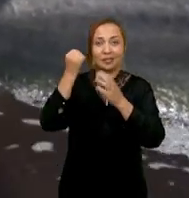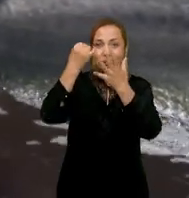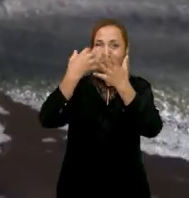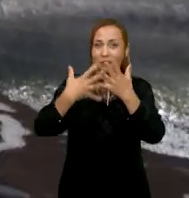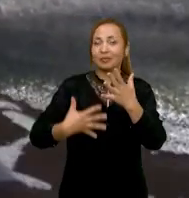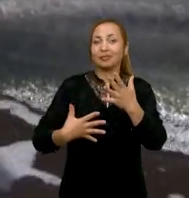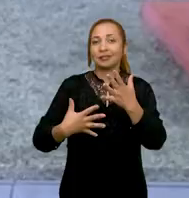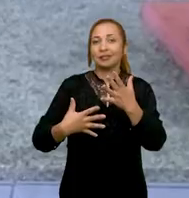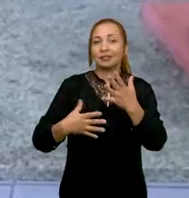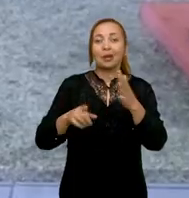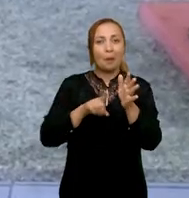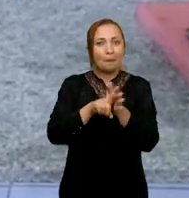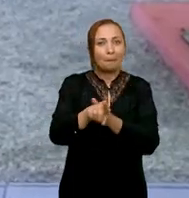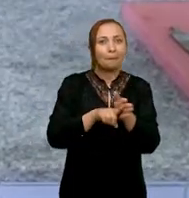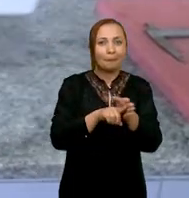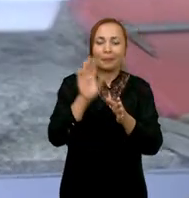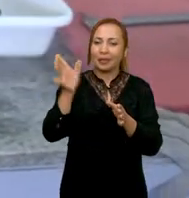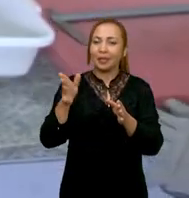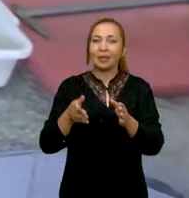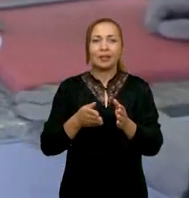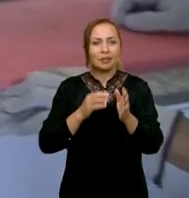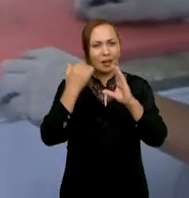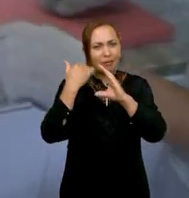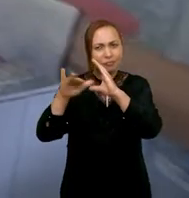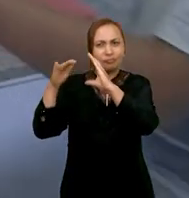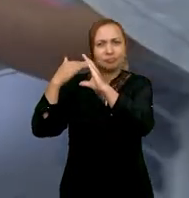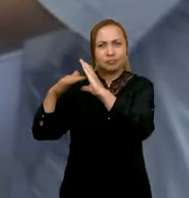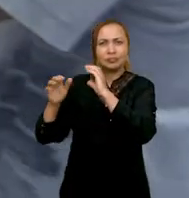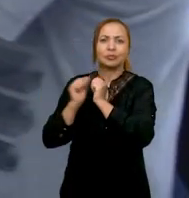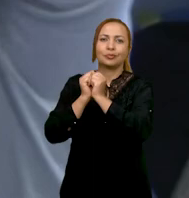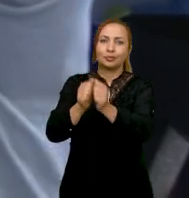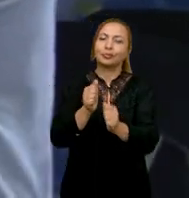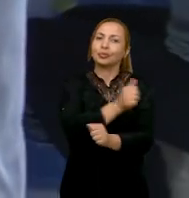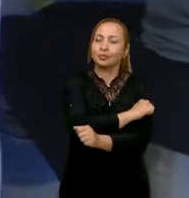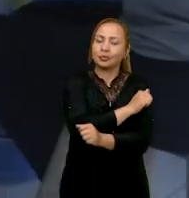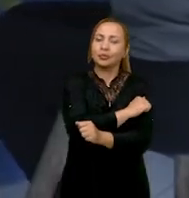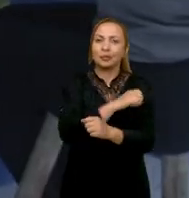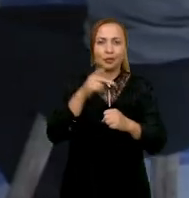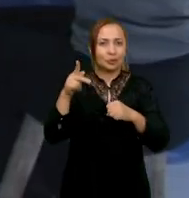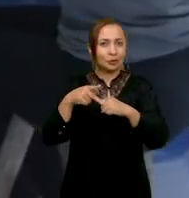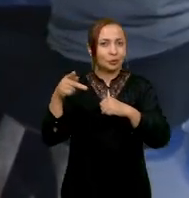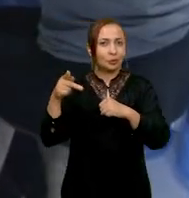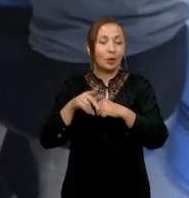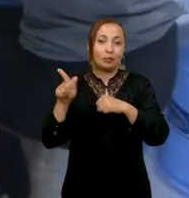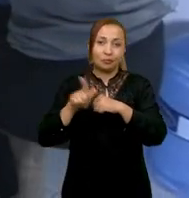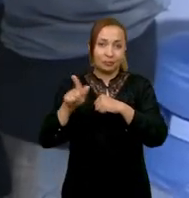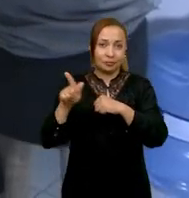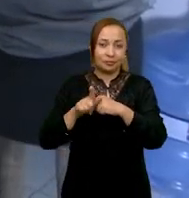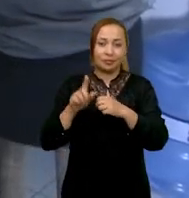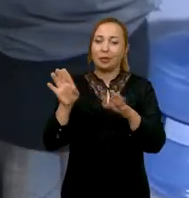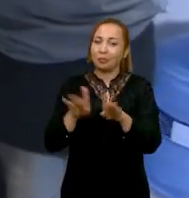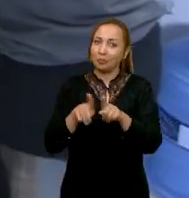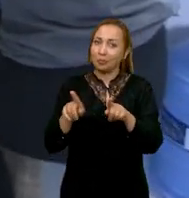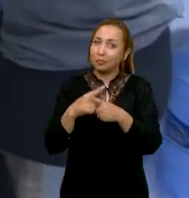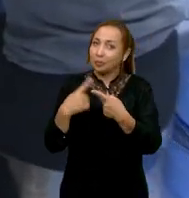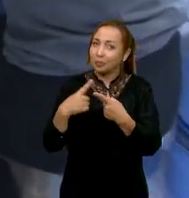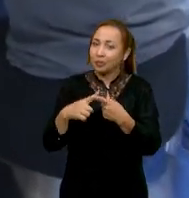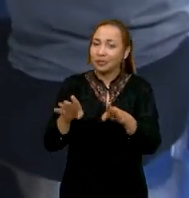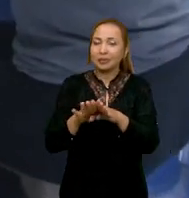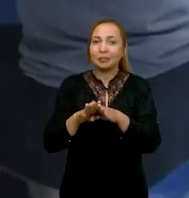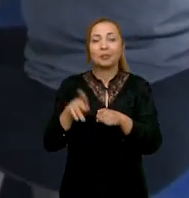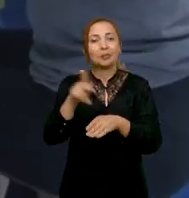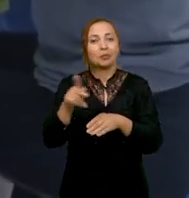engenharia de pesca, uma pesquisa que ela já compartilha com os estudantes da graduação, já que ela também é professora